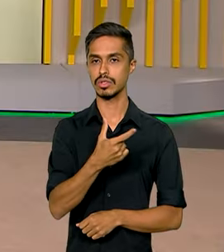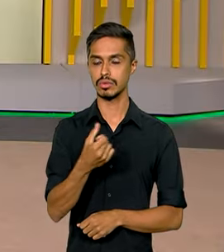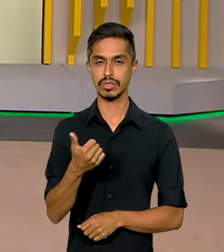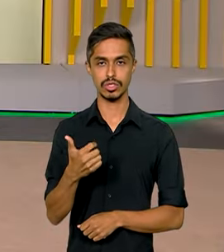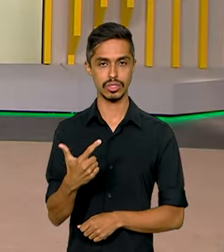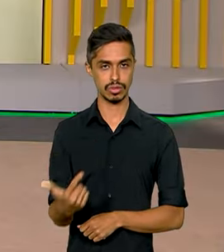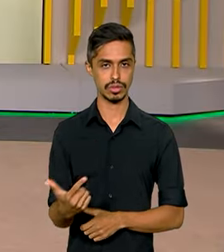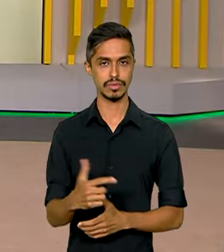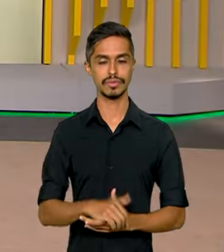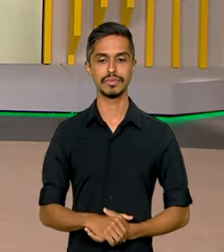notícia. Obrigado, Vanessa. Boa noite. Boa noite.